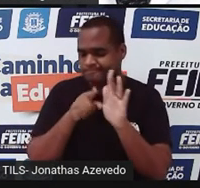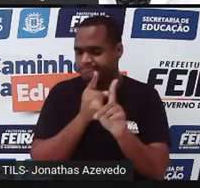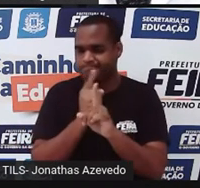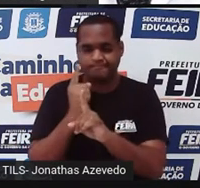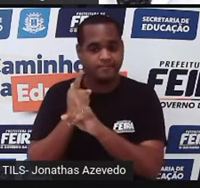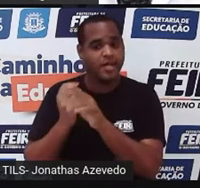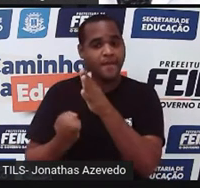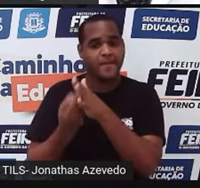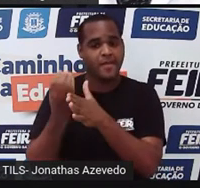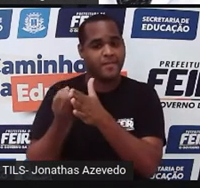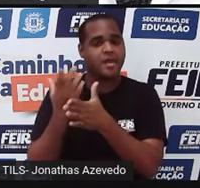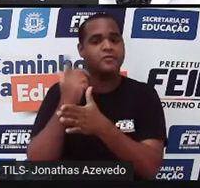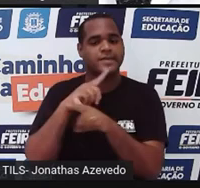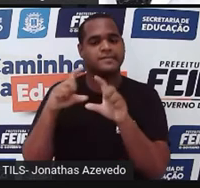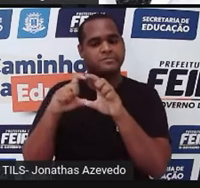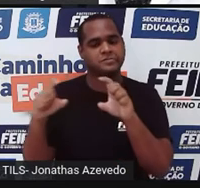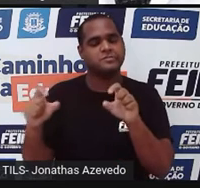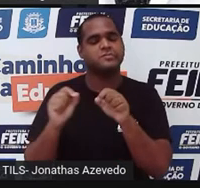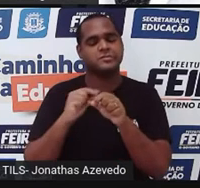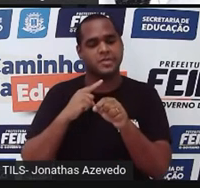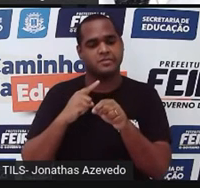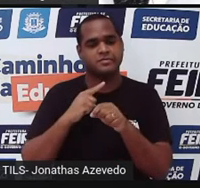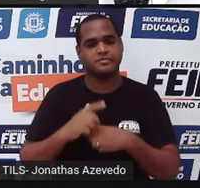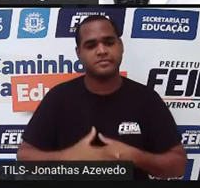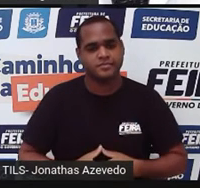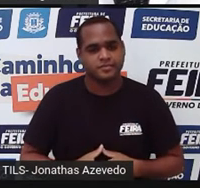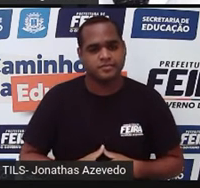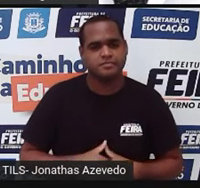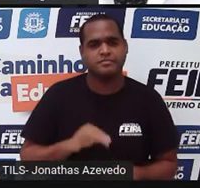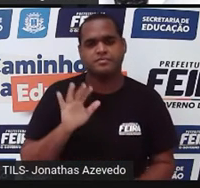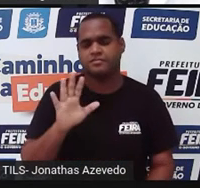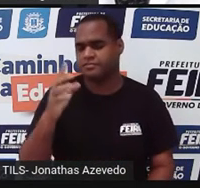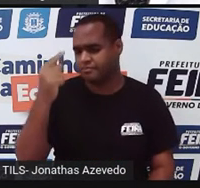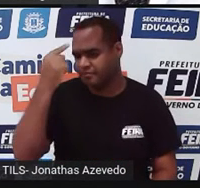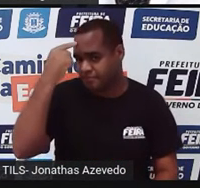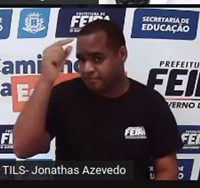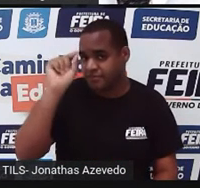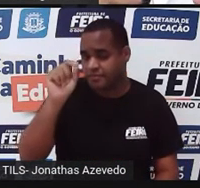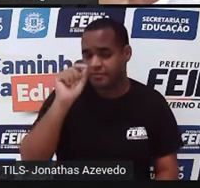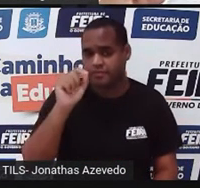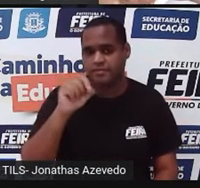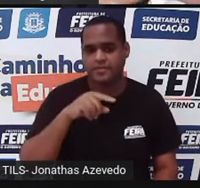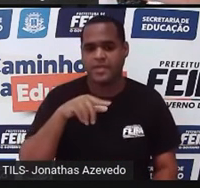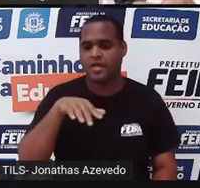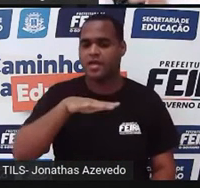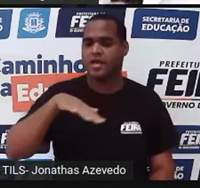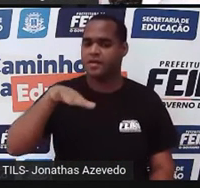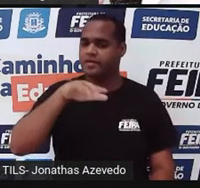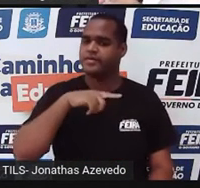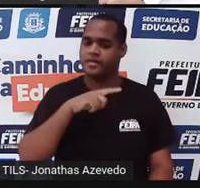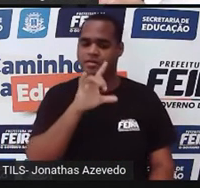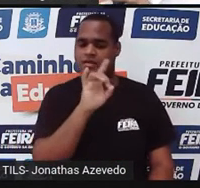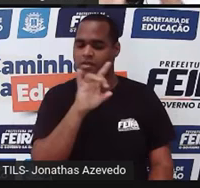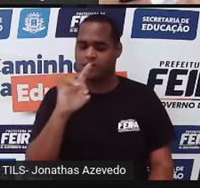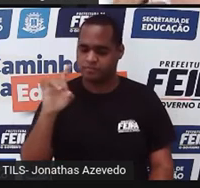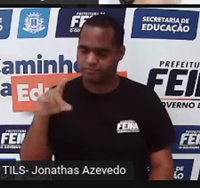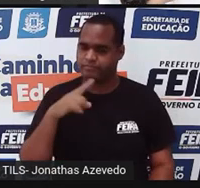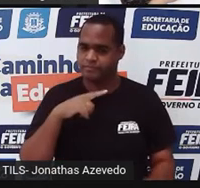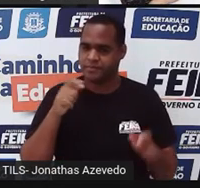retângulos que a gente precisa. Tá bom? Então, a ideia é calcular a área de cada cômodo